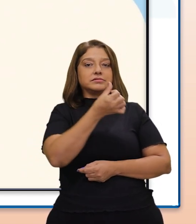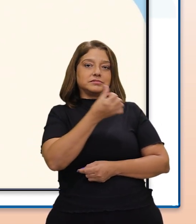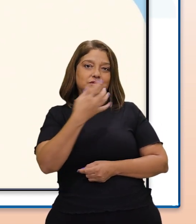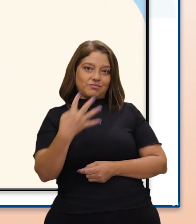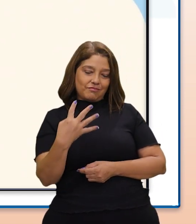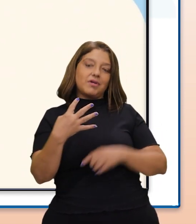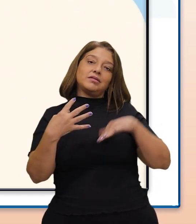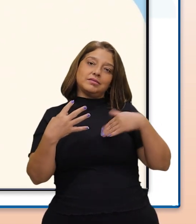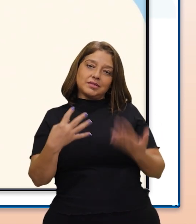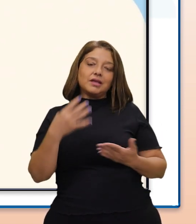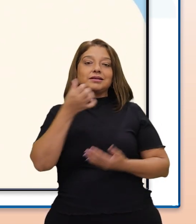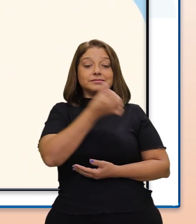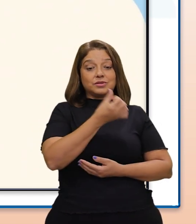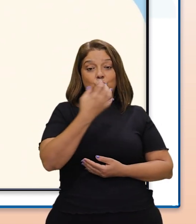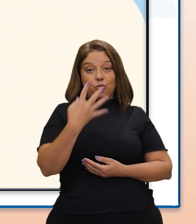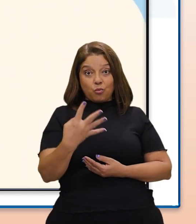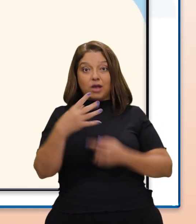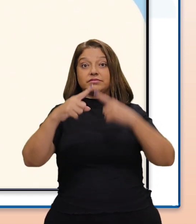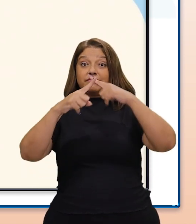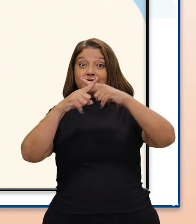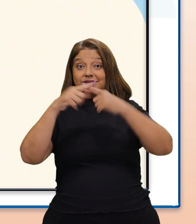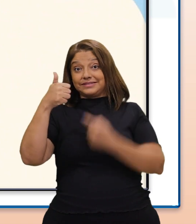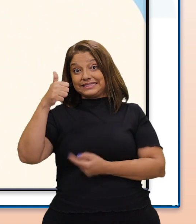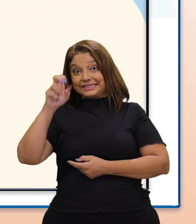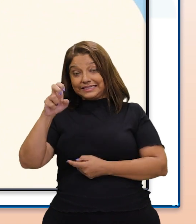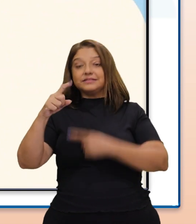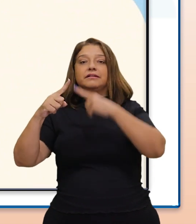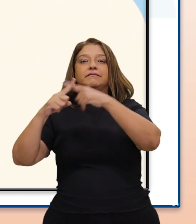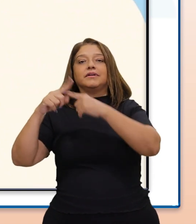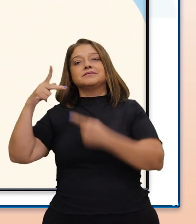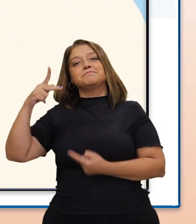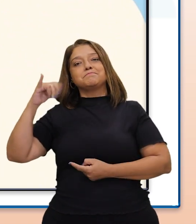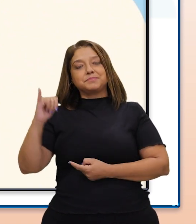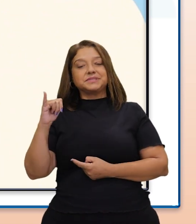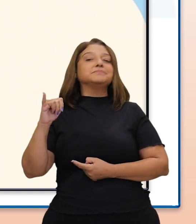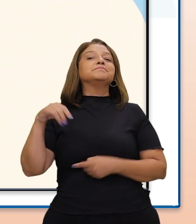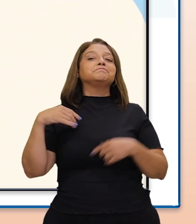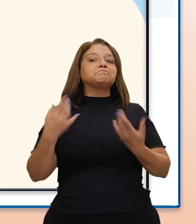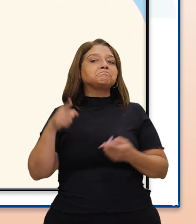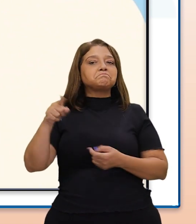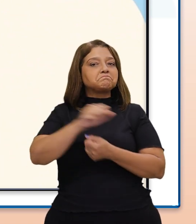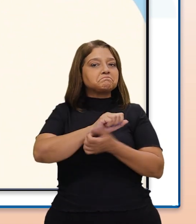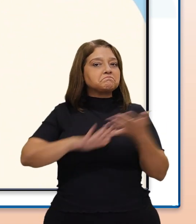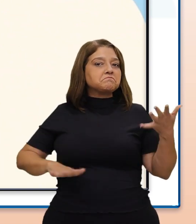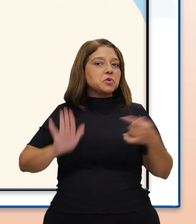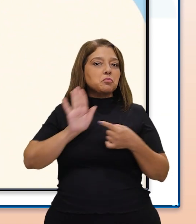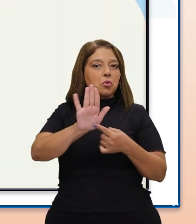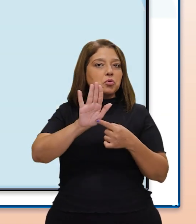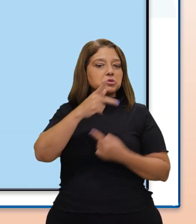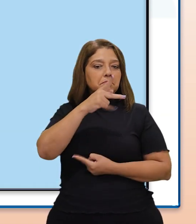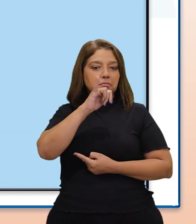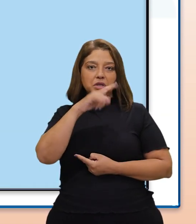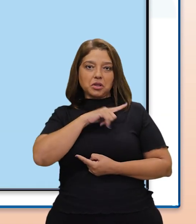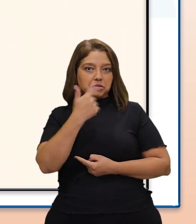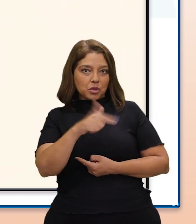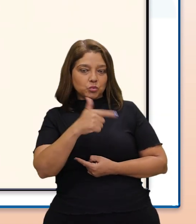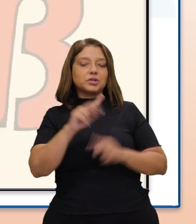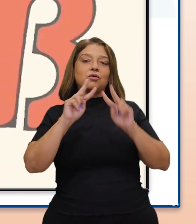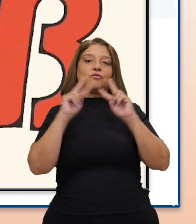64, então devemos fazer 64 vezes 15 vezes π. Como a atividade não determinou o valor de π, o